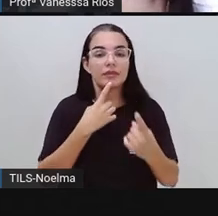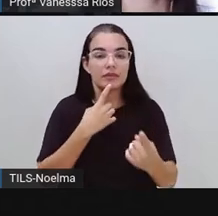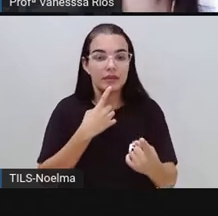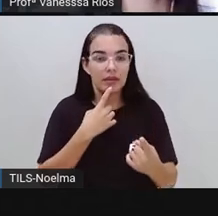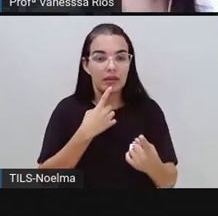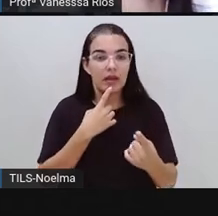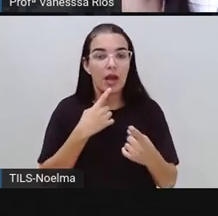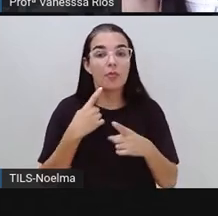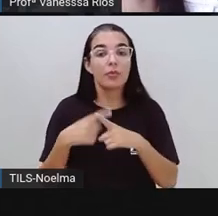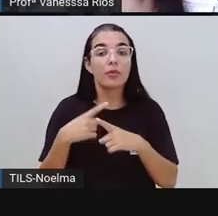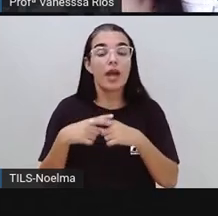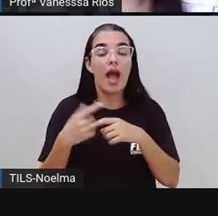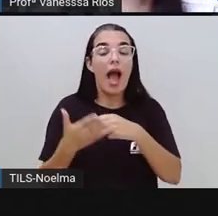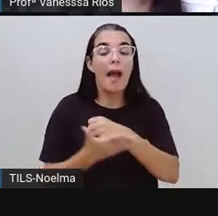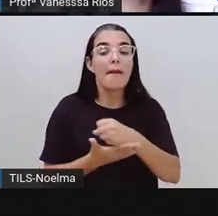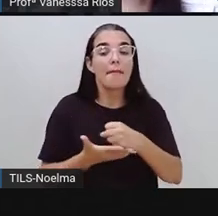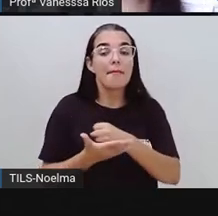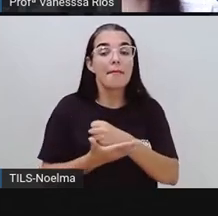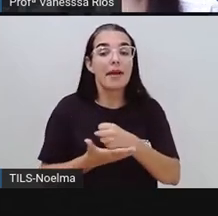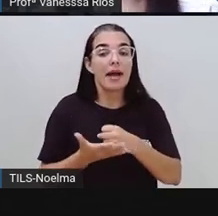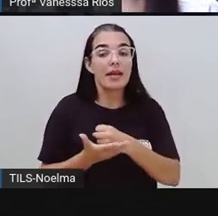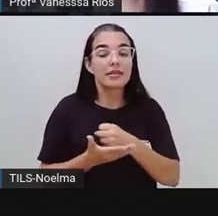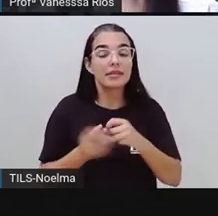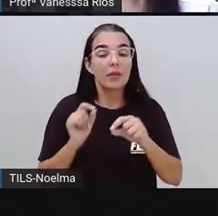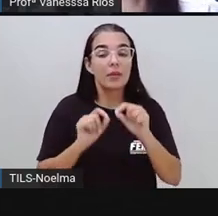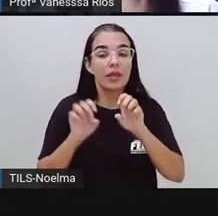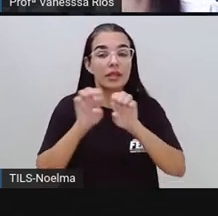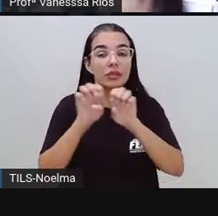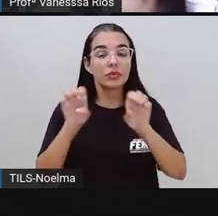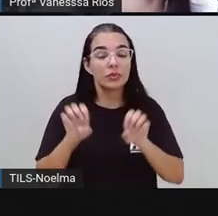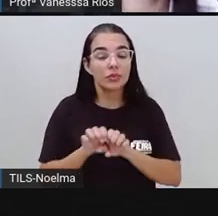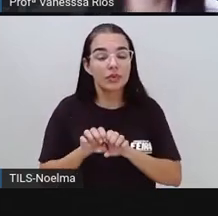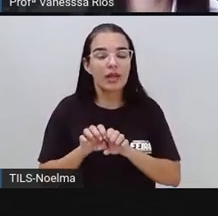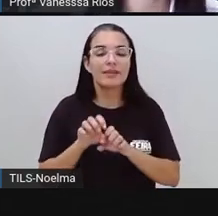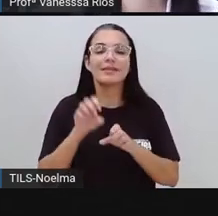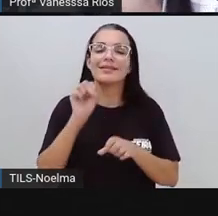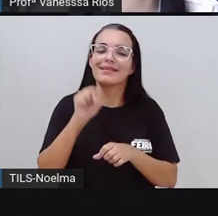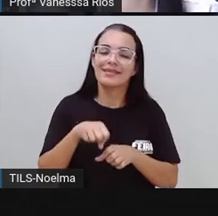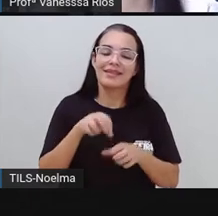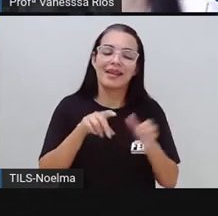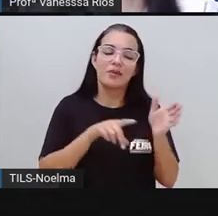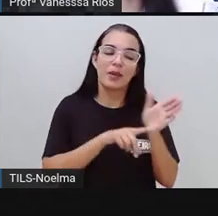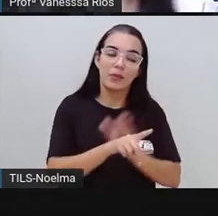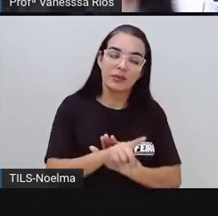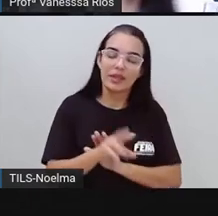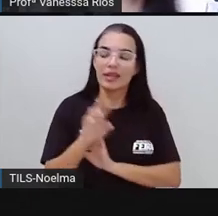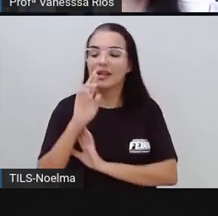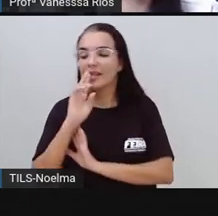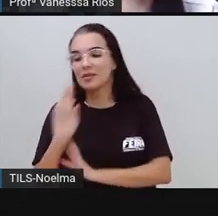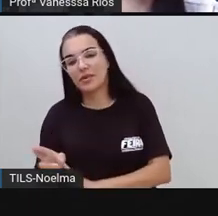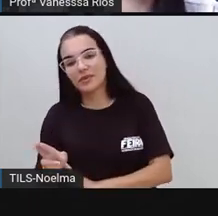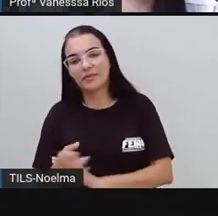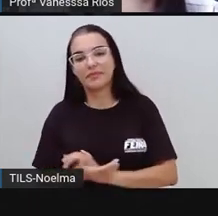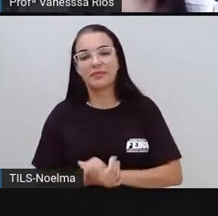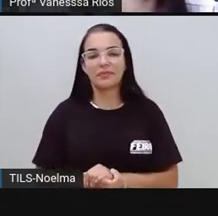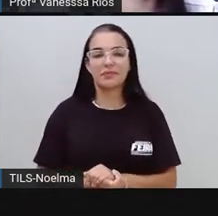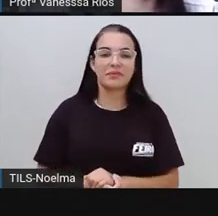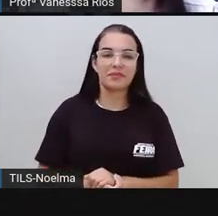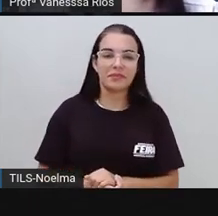Já que a base desse gênero textual é justamente perguntas e respostas.